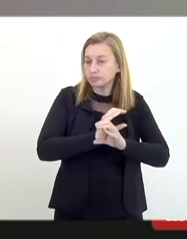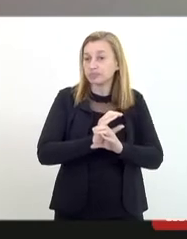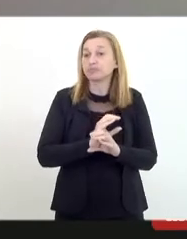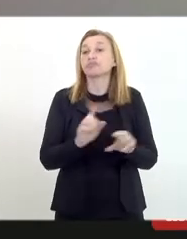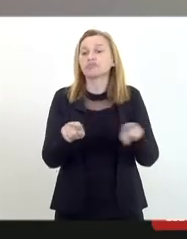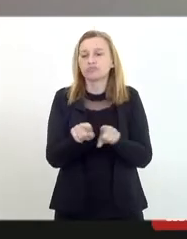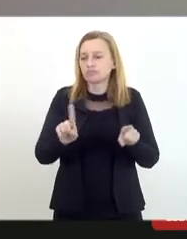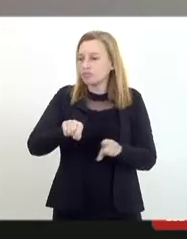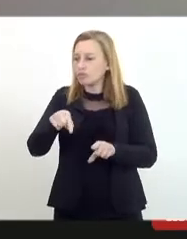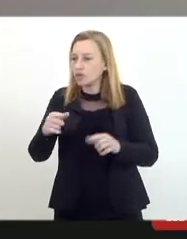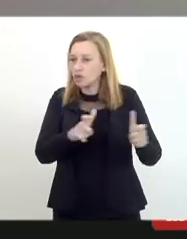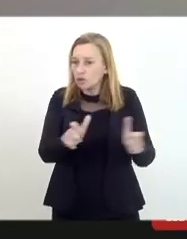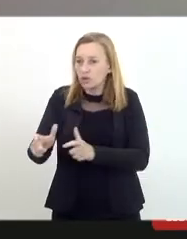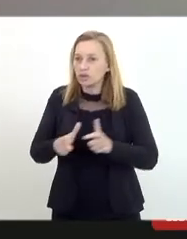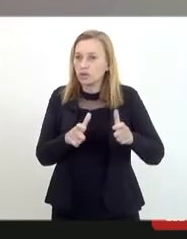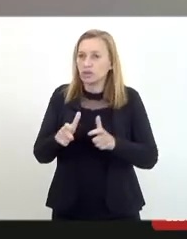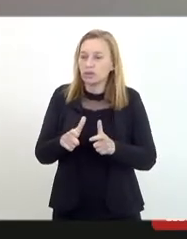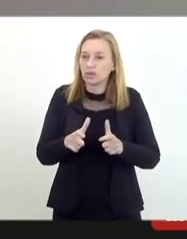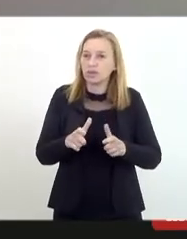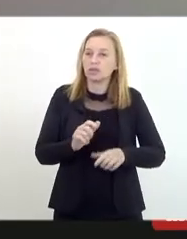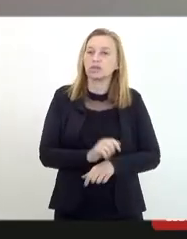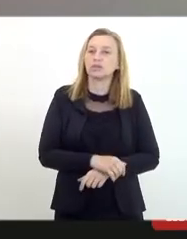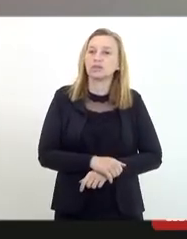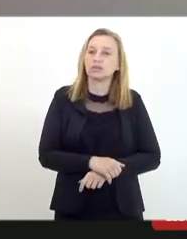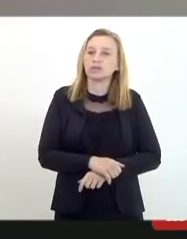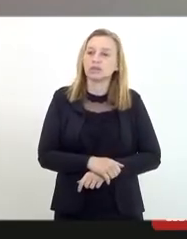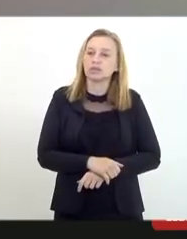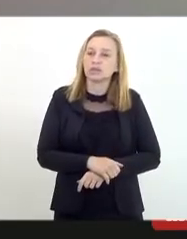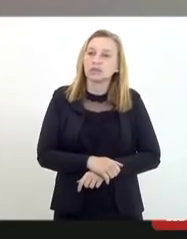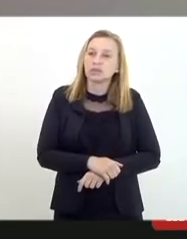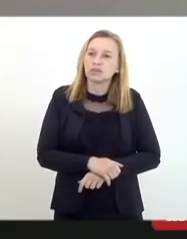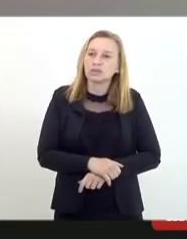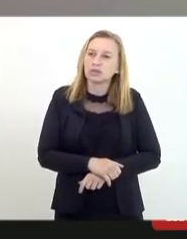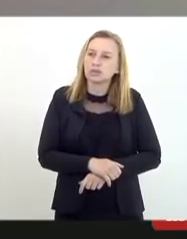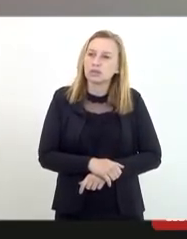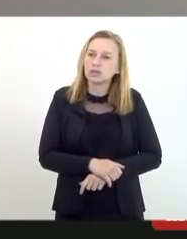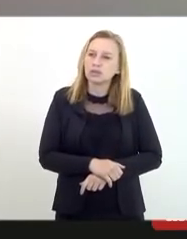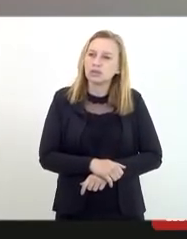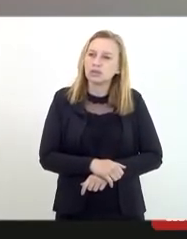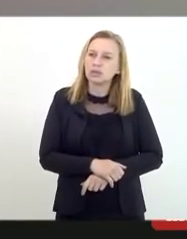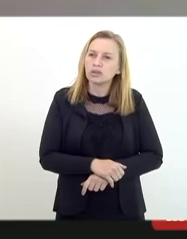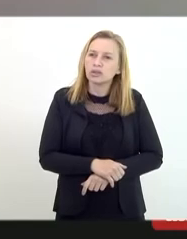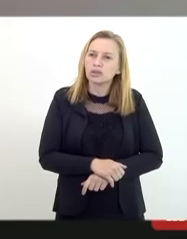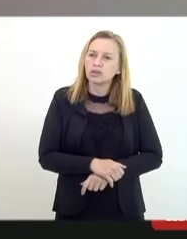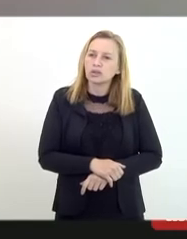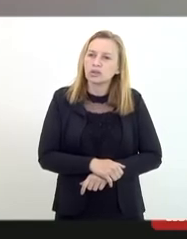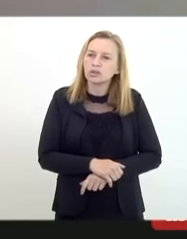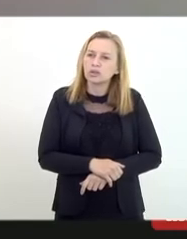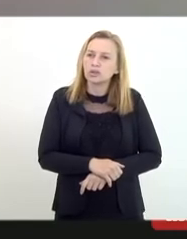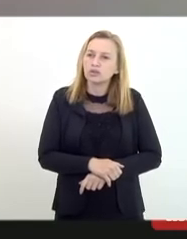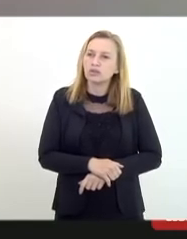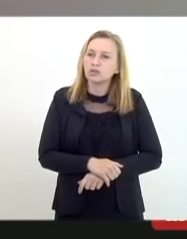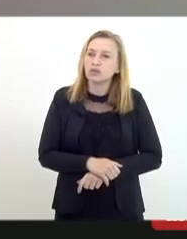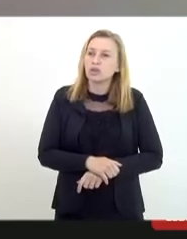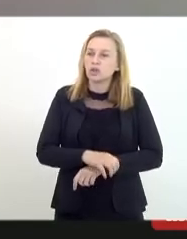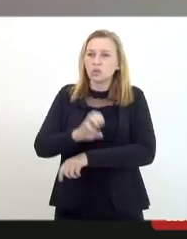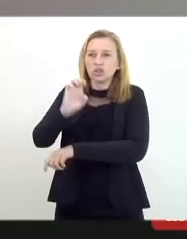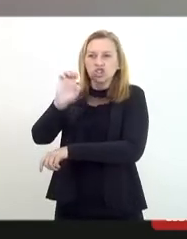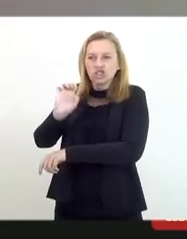relatamos isso, uma captura progressiva do Estado, do Estado laico,